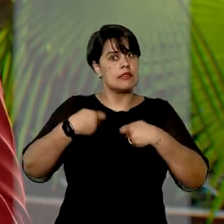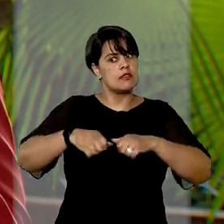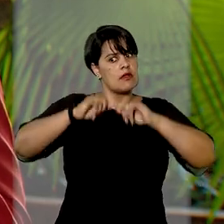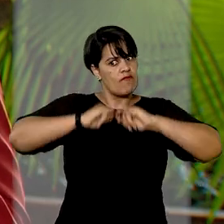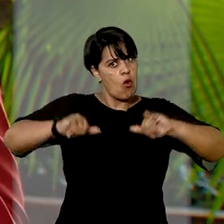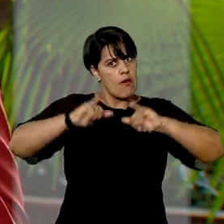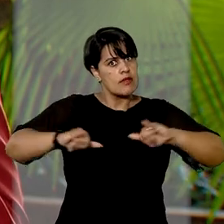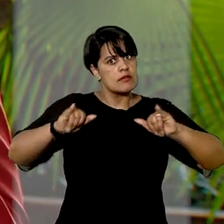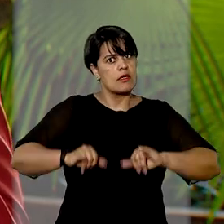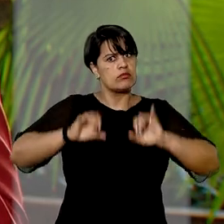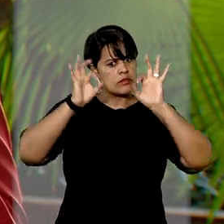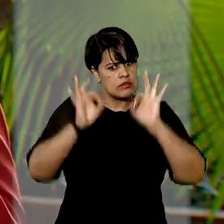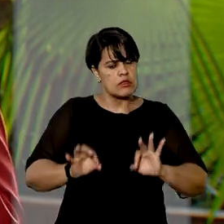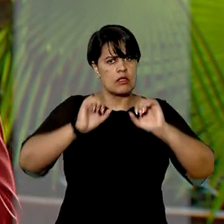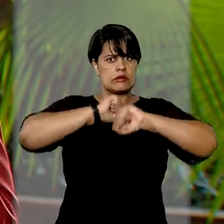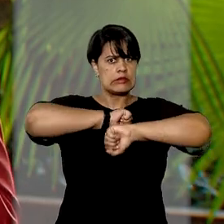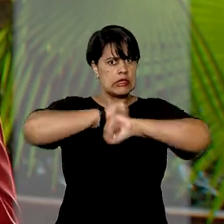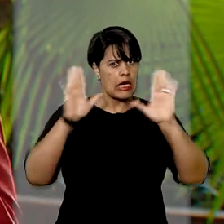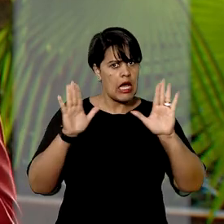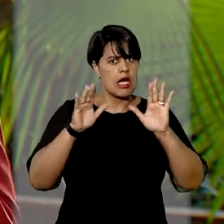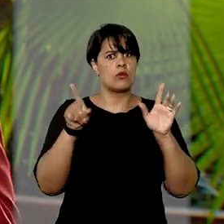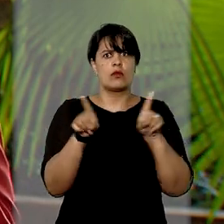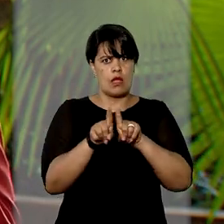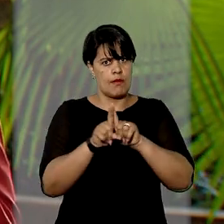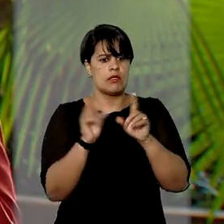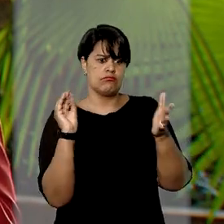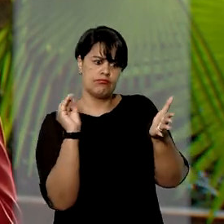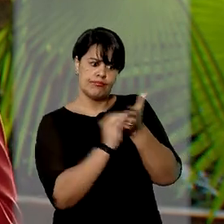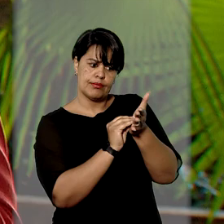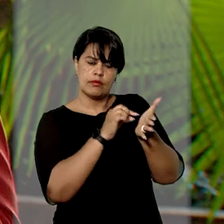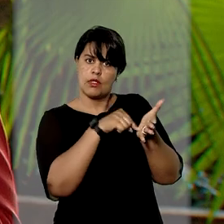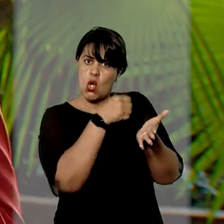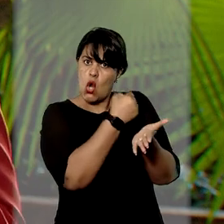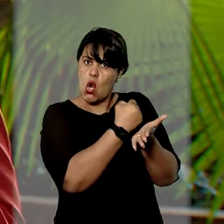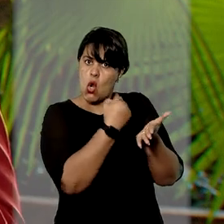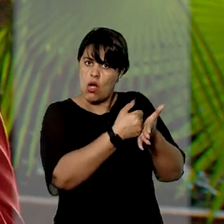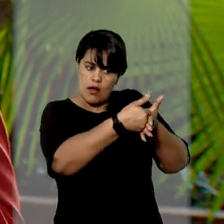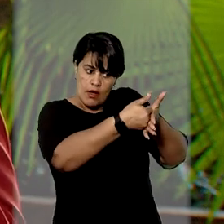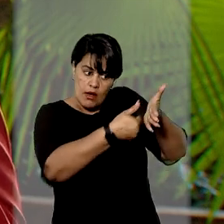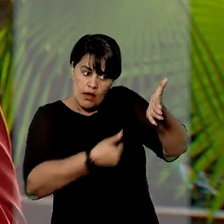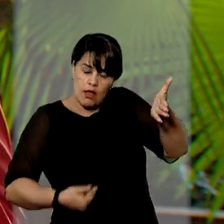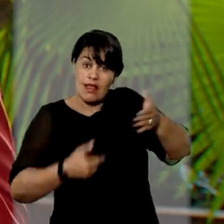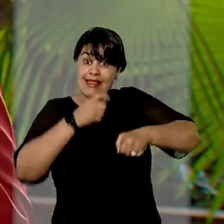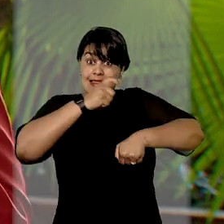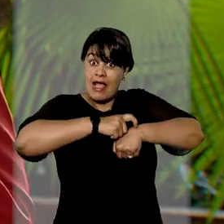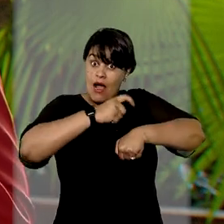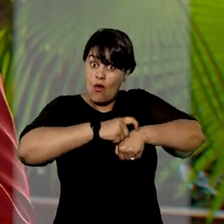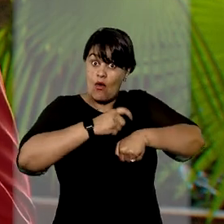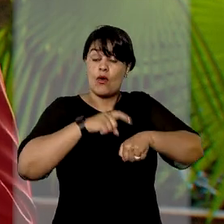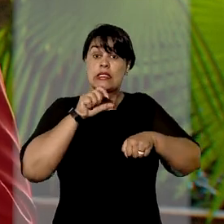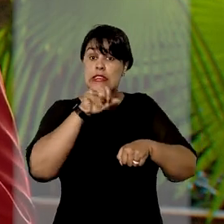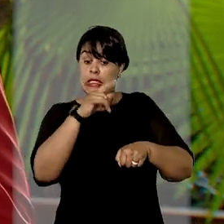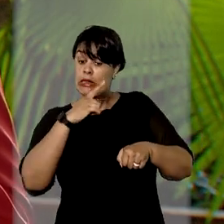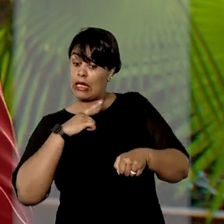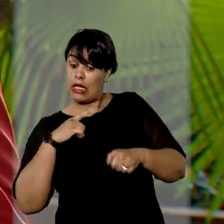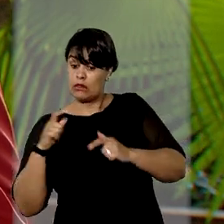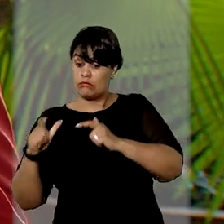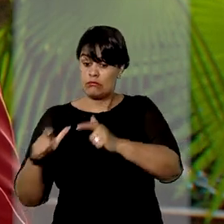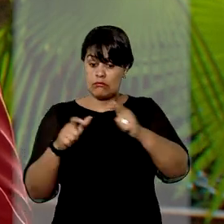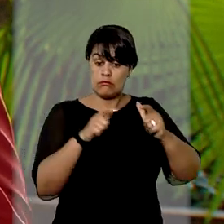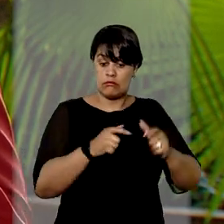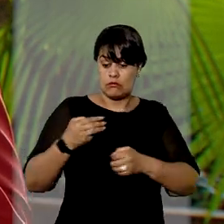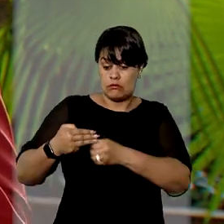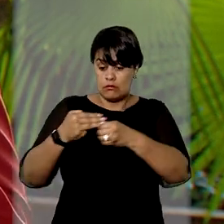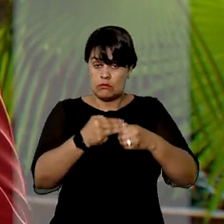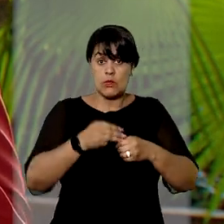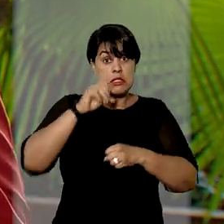passassem a prestar informações de forma clara e por escrito no ato da contratação a respeito da disponibilidade de sinal